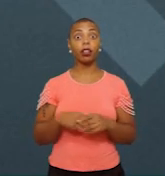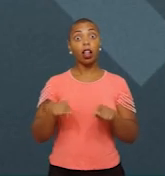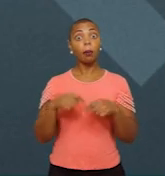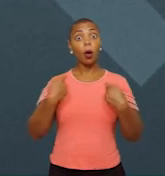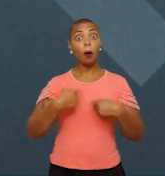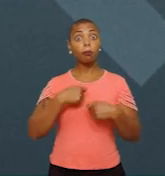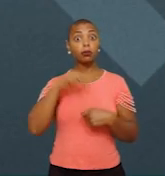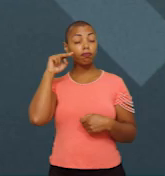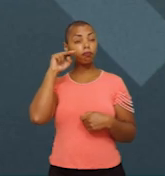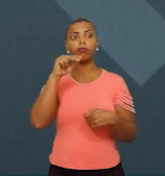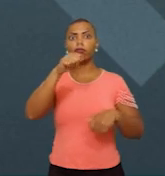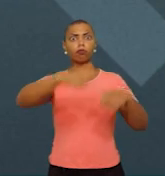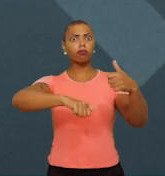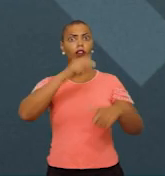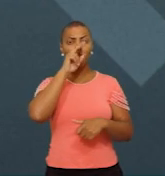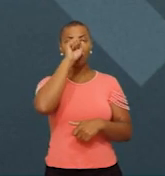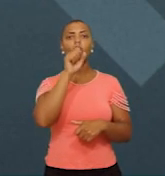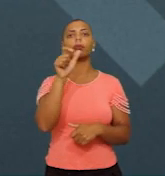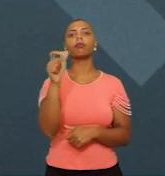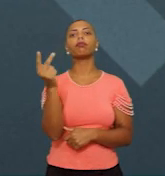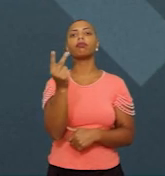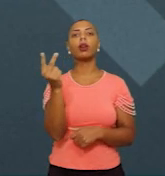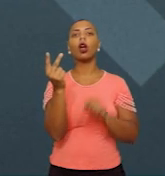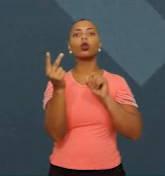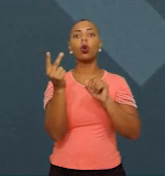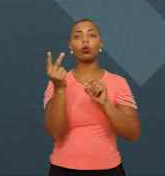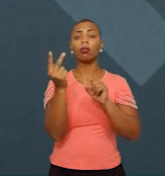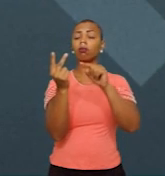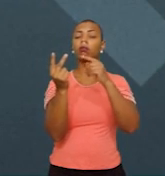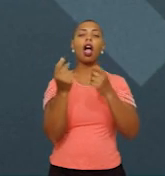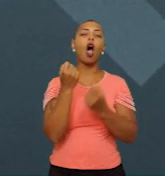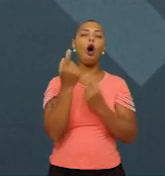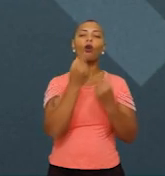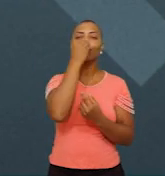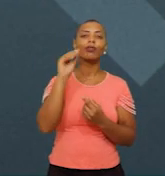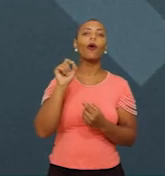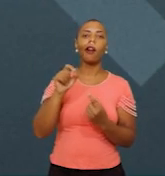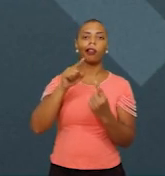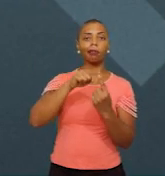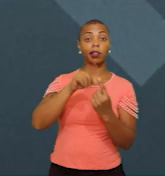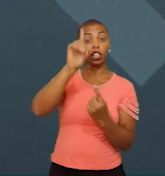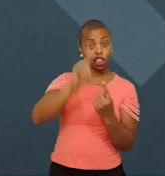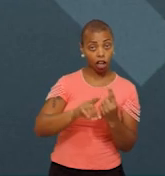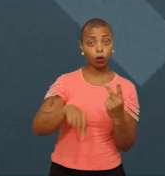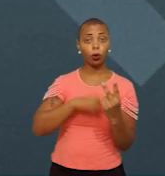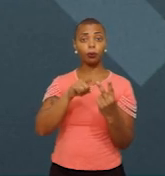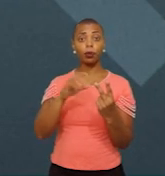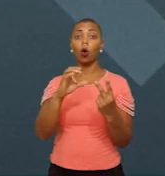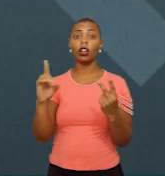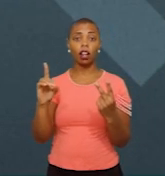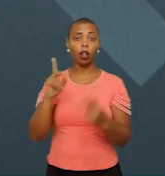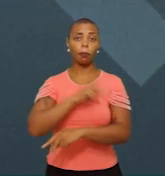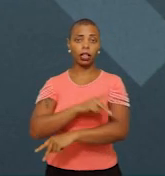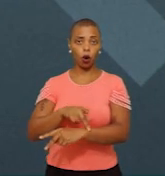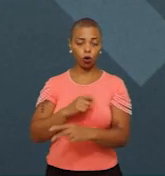crítico para duas figuras que, às vezes, não são levadas em conta. O diretor de escola e o coordenador pedagógico.